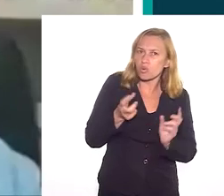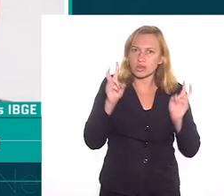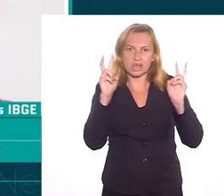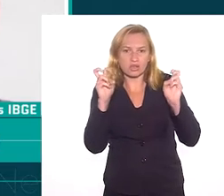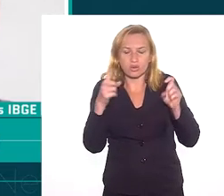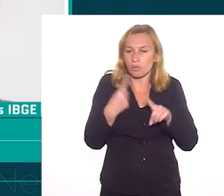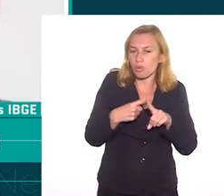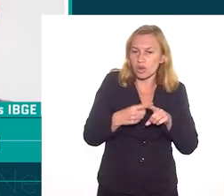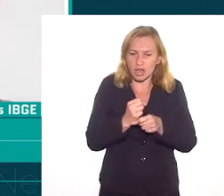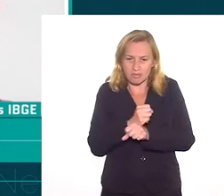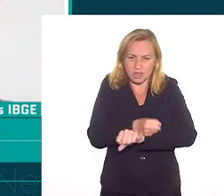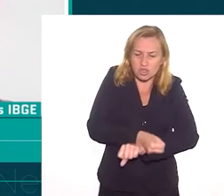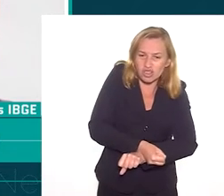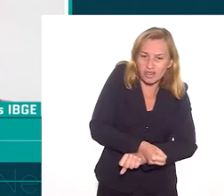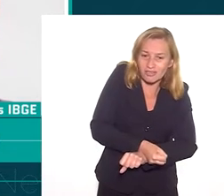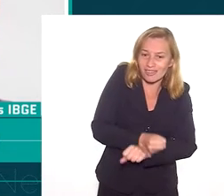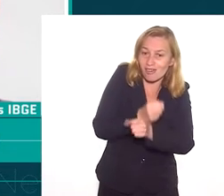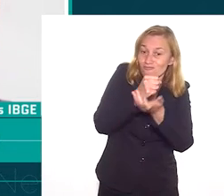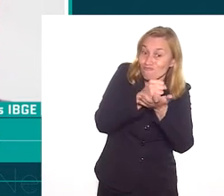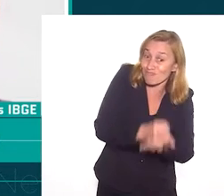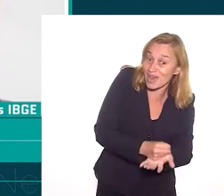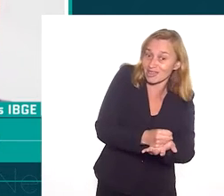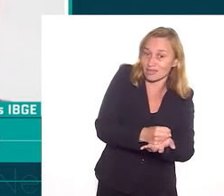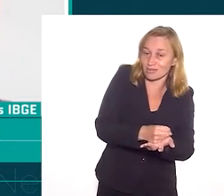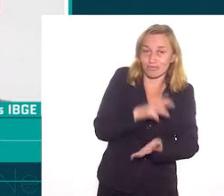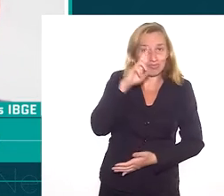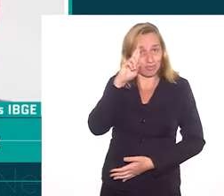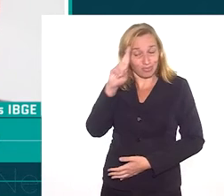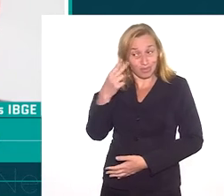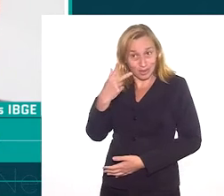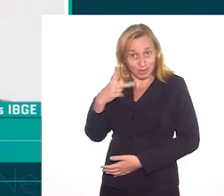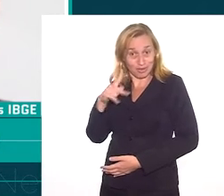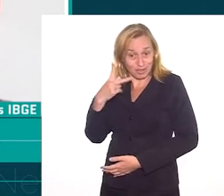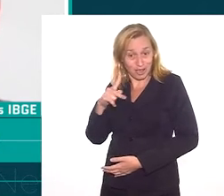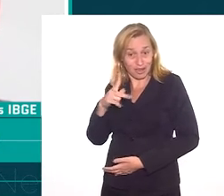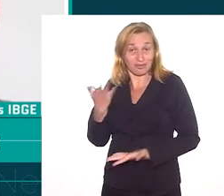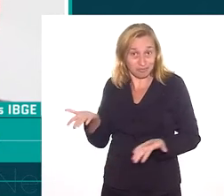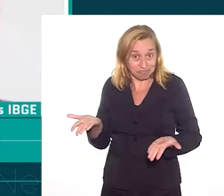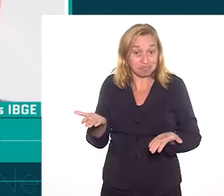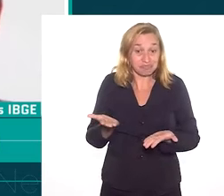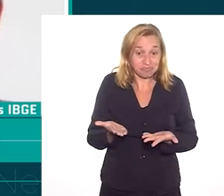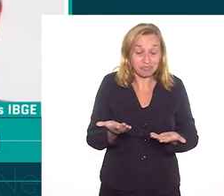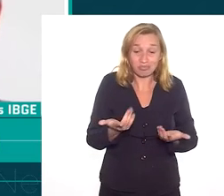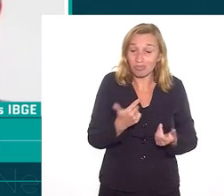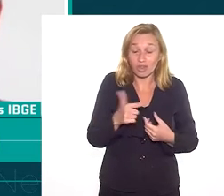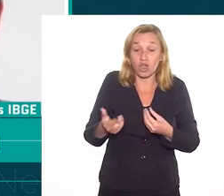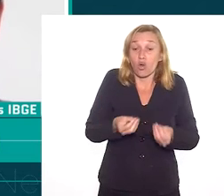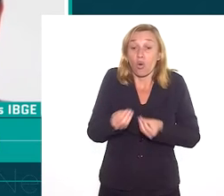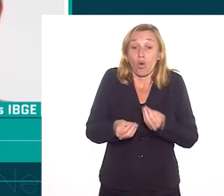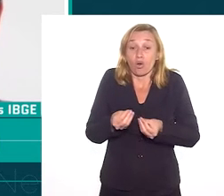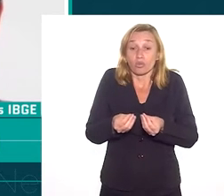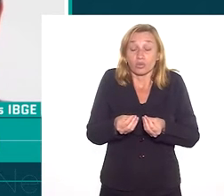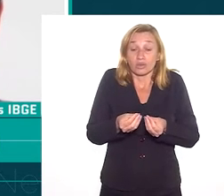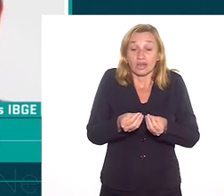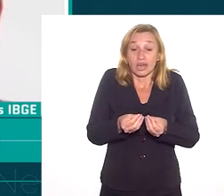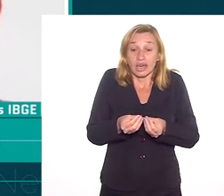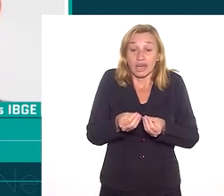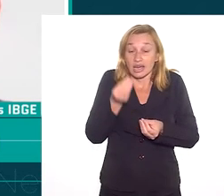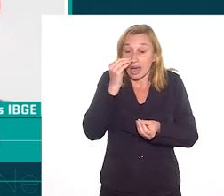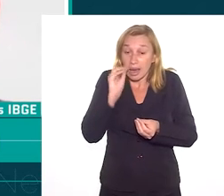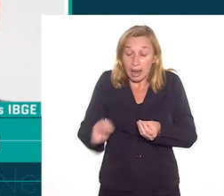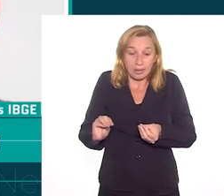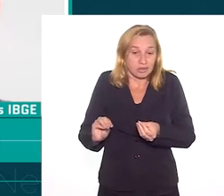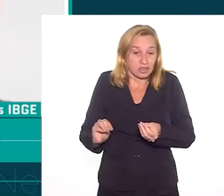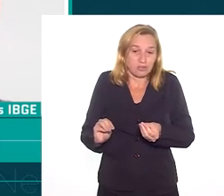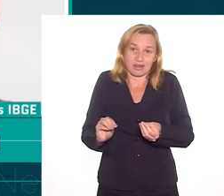pouco essa questão, porque o escravizado passa a ser um peso, ele não consegue... Era uma forma de se livrar desse escravizado.